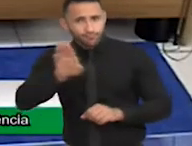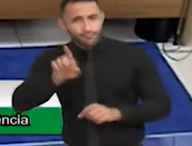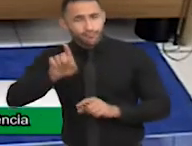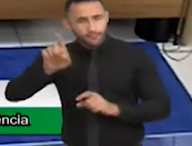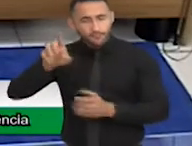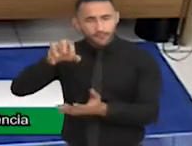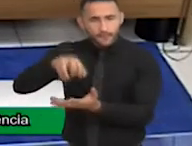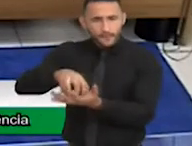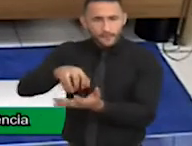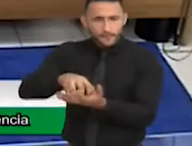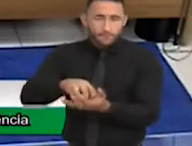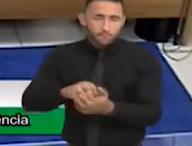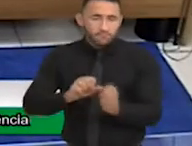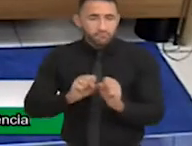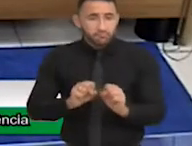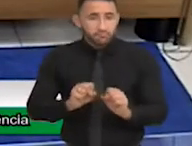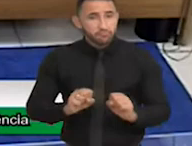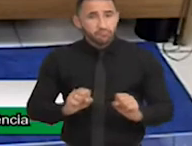que